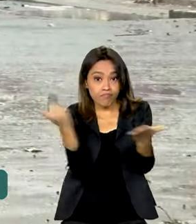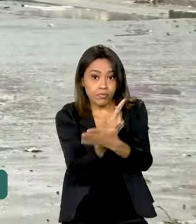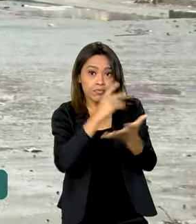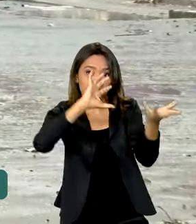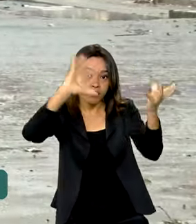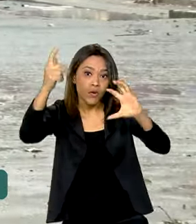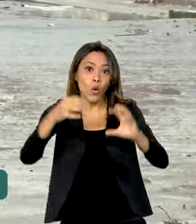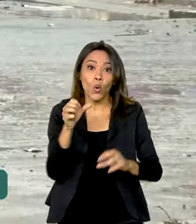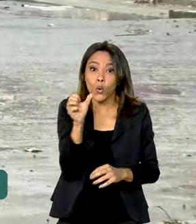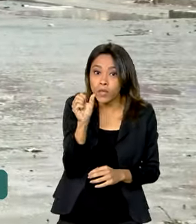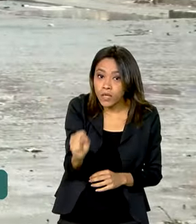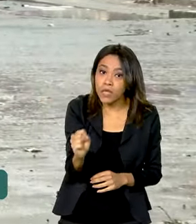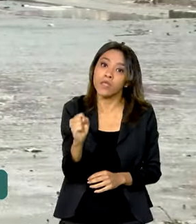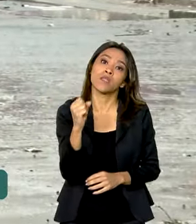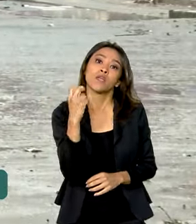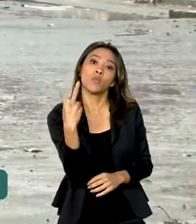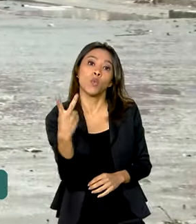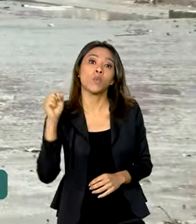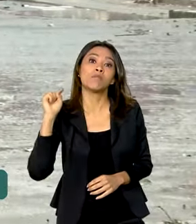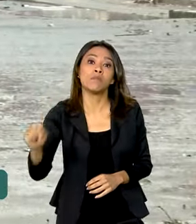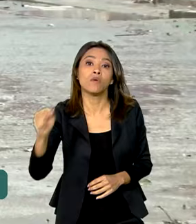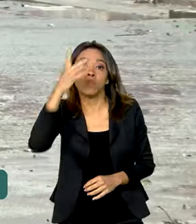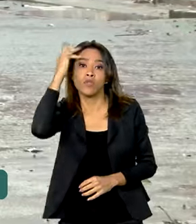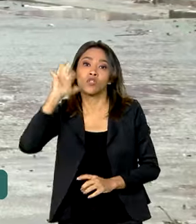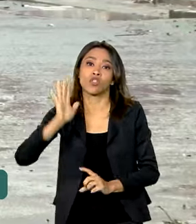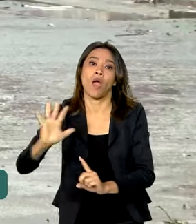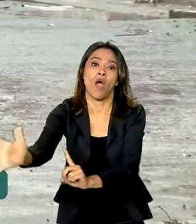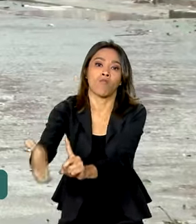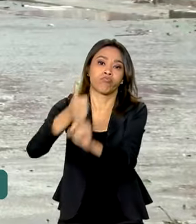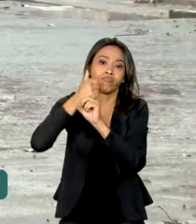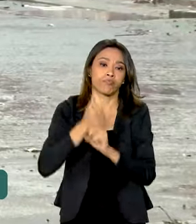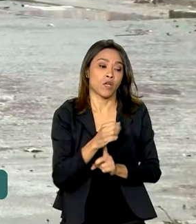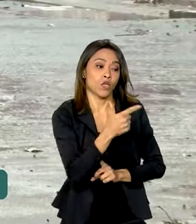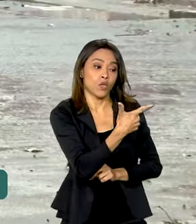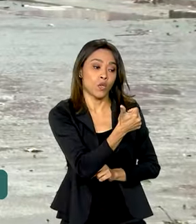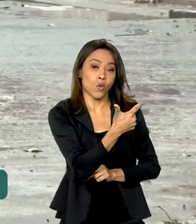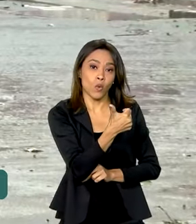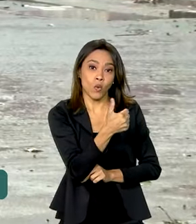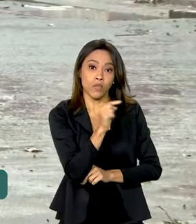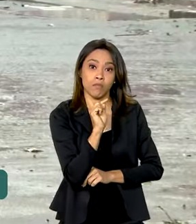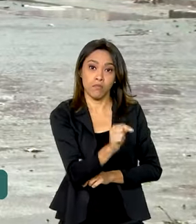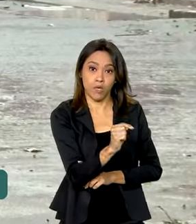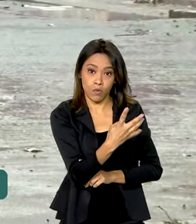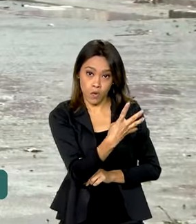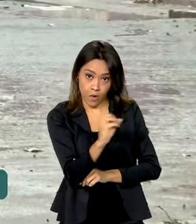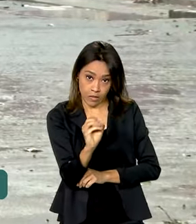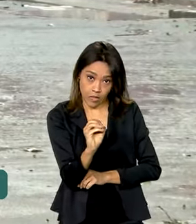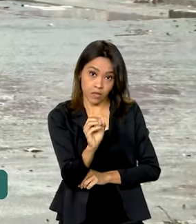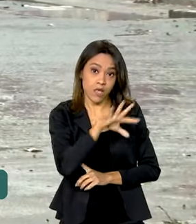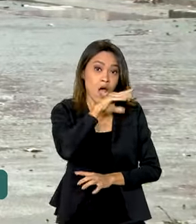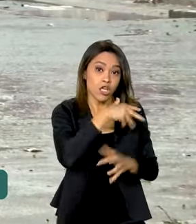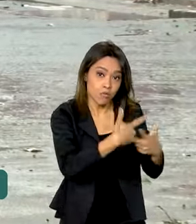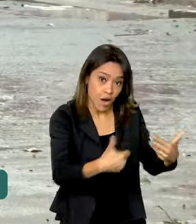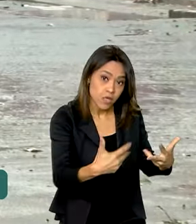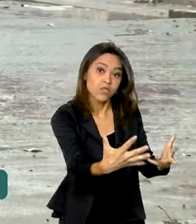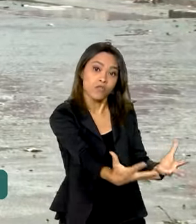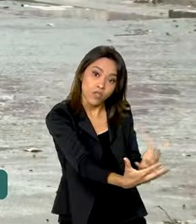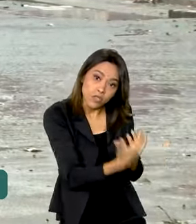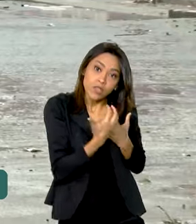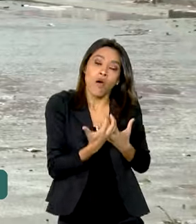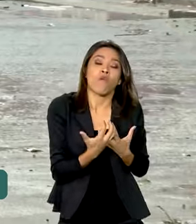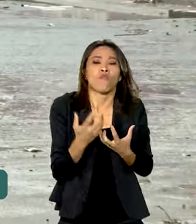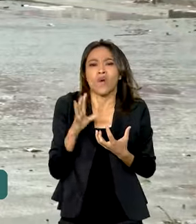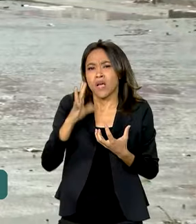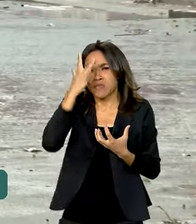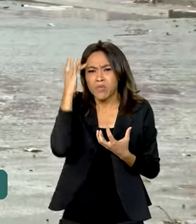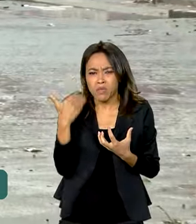.600 pessoas já foram resgatadas e 12.400 animais. Os feridos têm recebido todo o